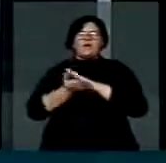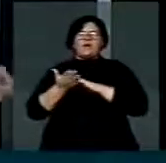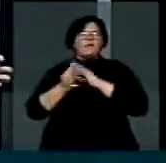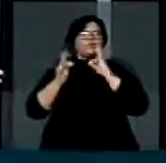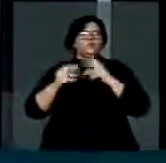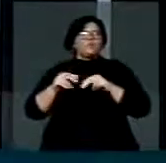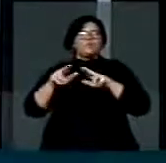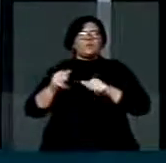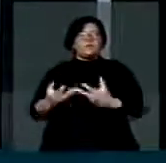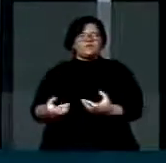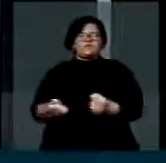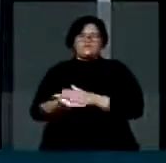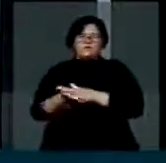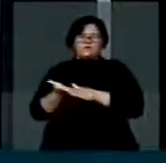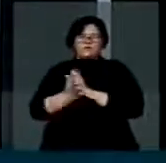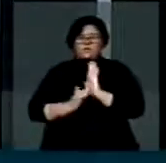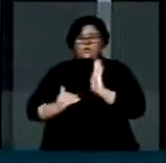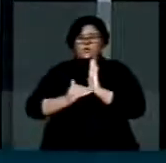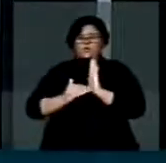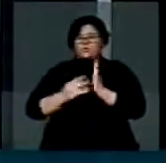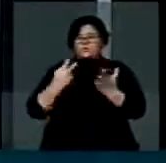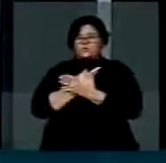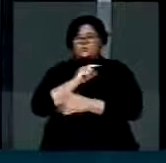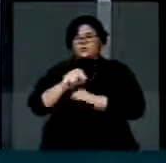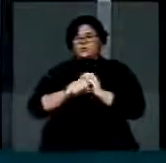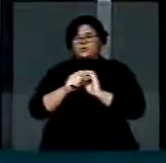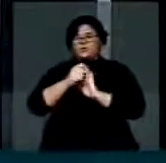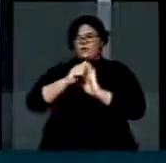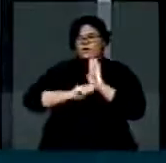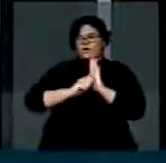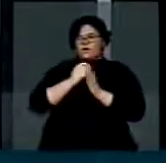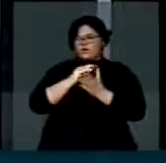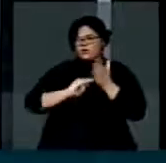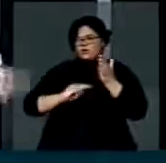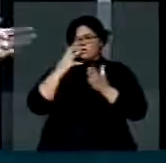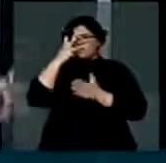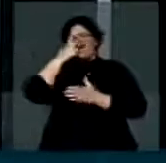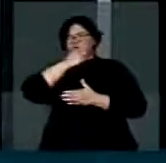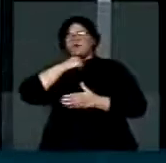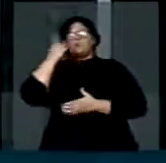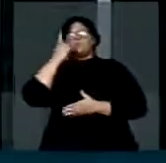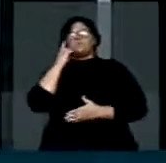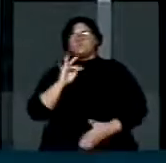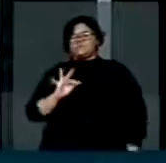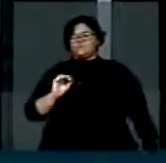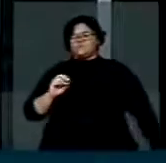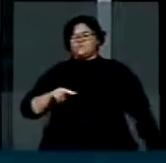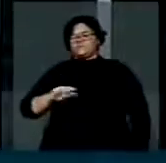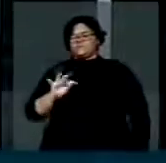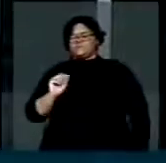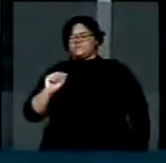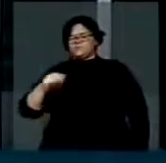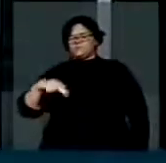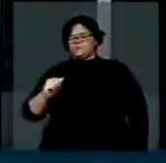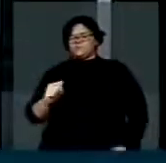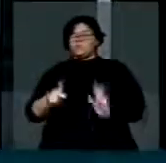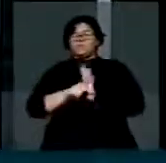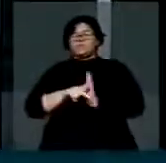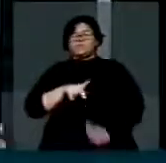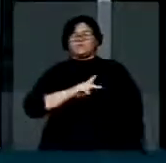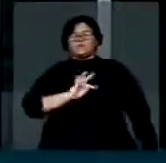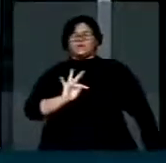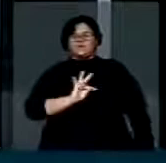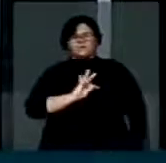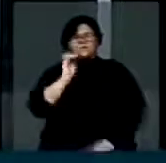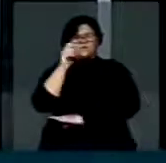A última foi um relatório belíssimo do deputado Fontana, do PT do Rio Grande do Sul, que